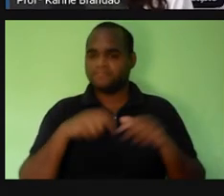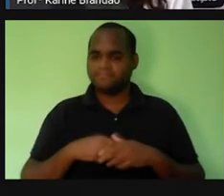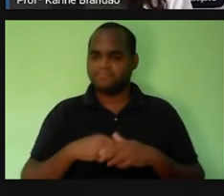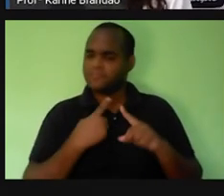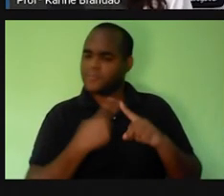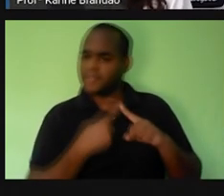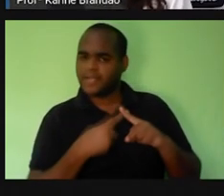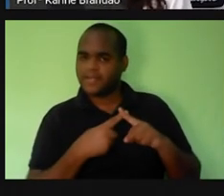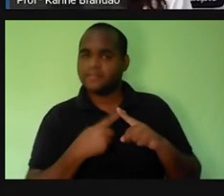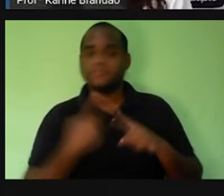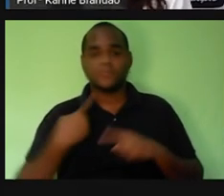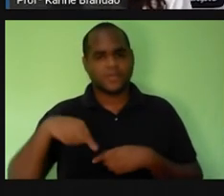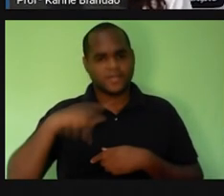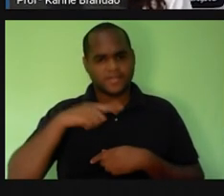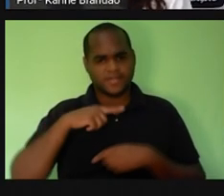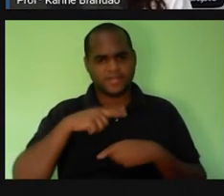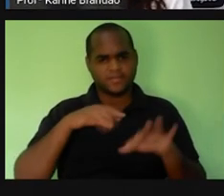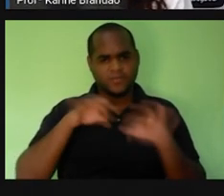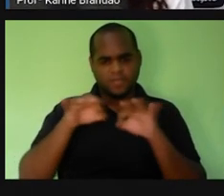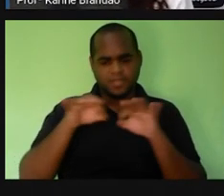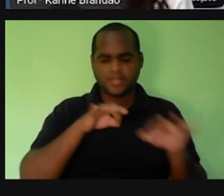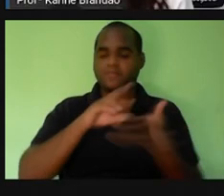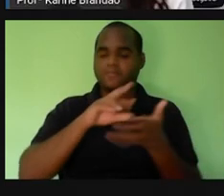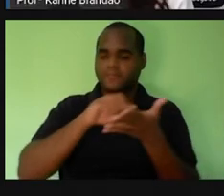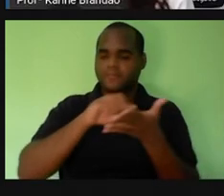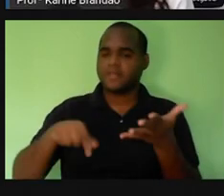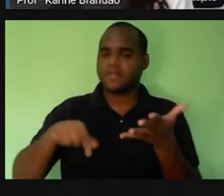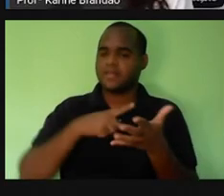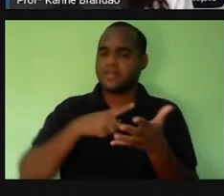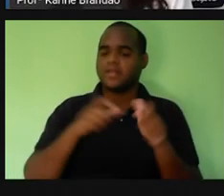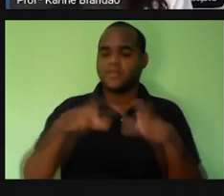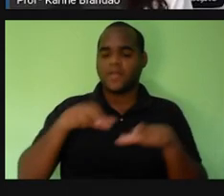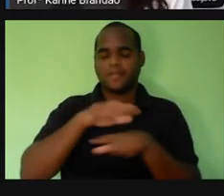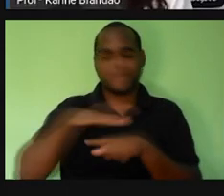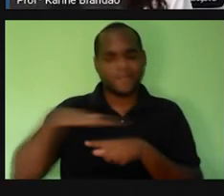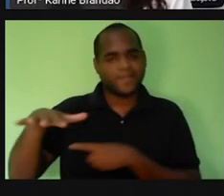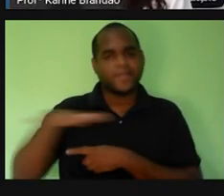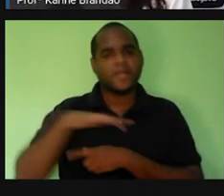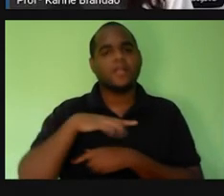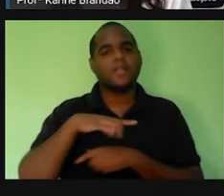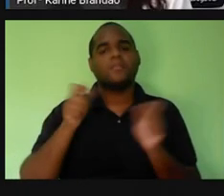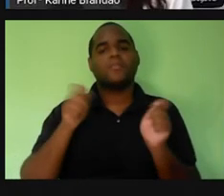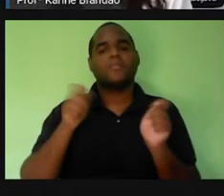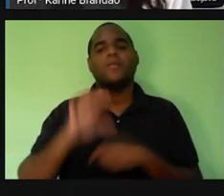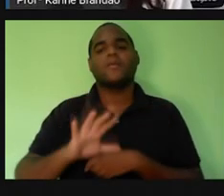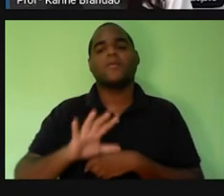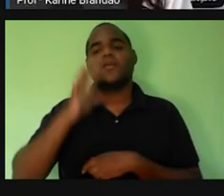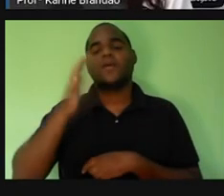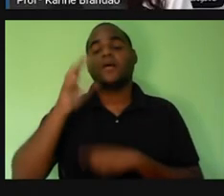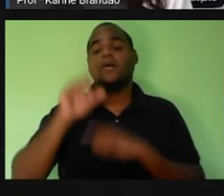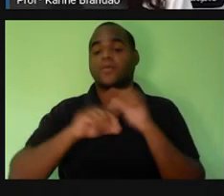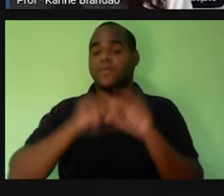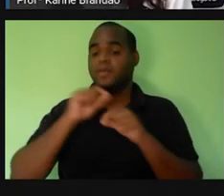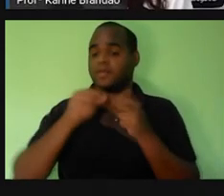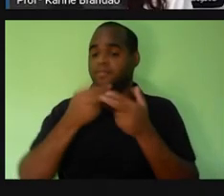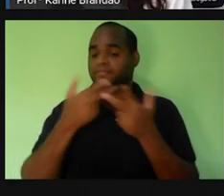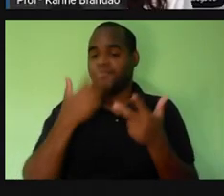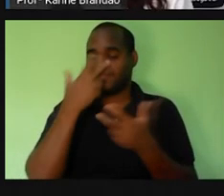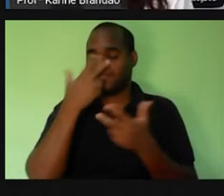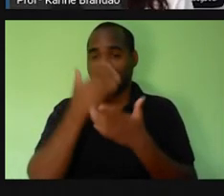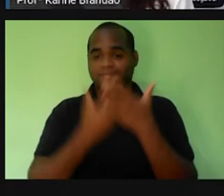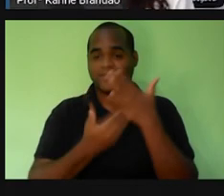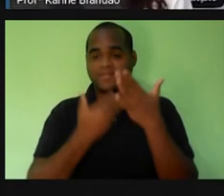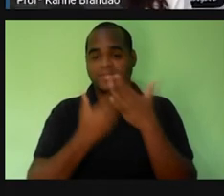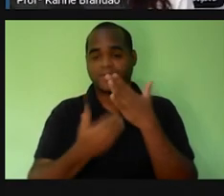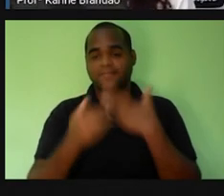tem uma organização e uma manutenção desse espaço, né? O que vai acontecer? Esse espaço vai ser perdido, certo?